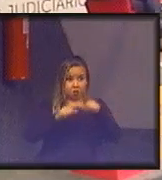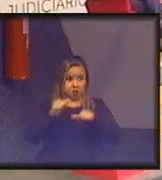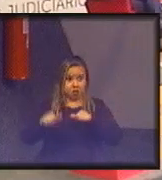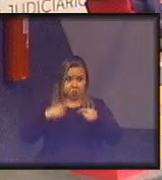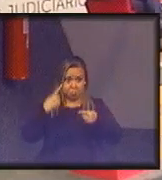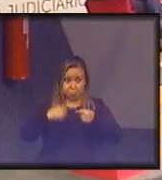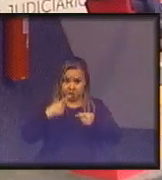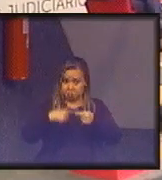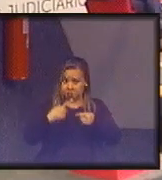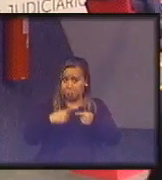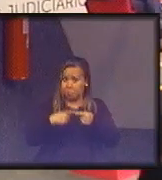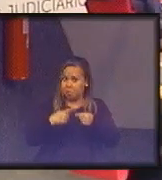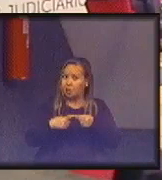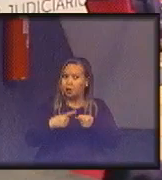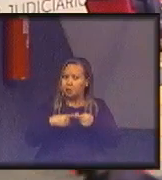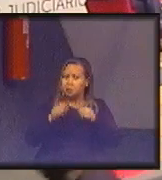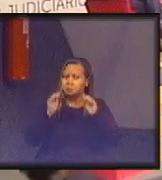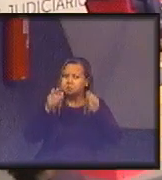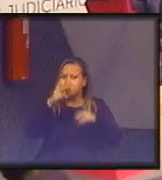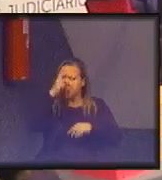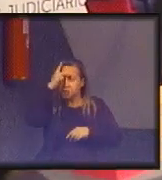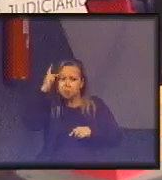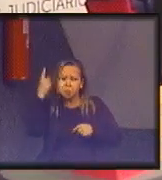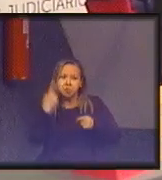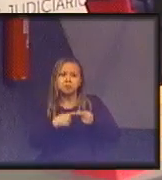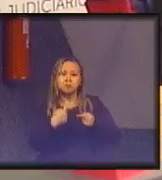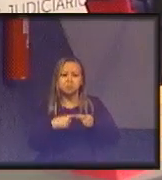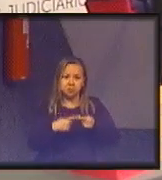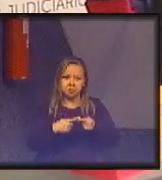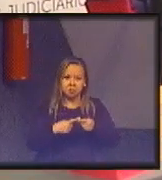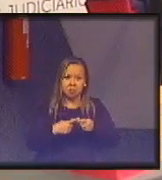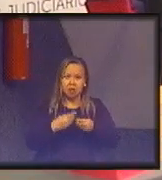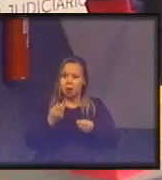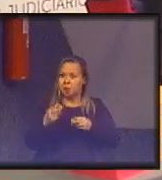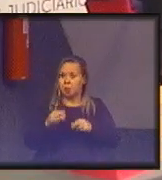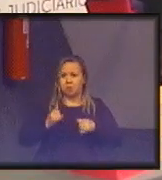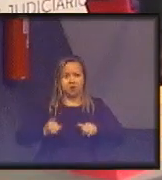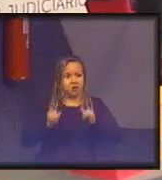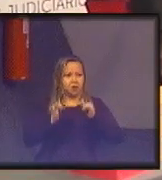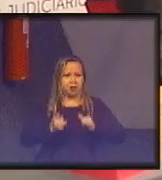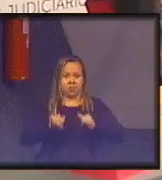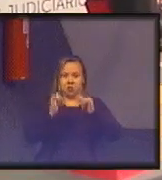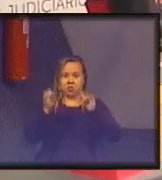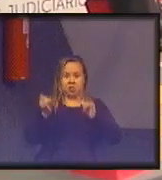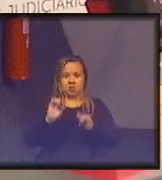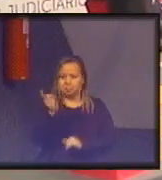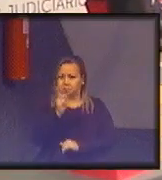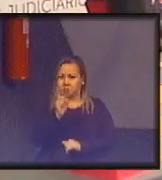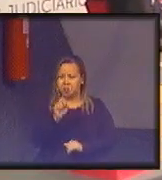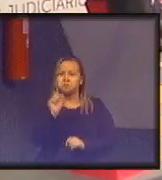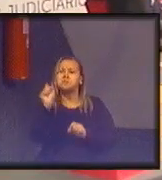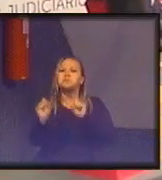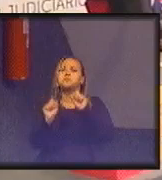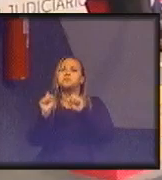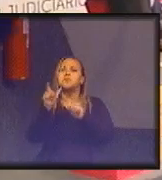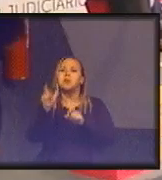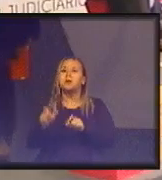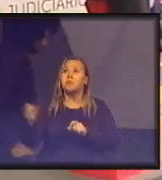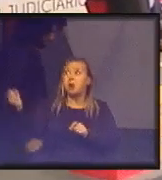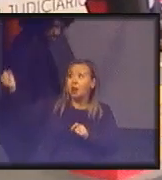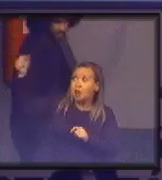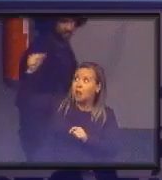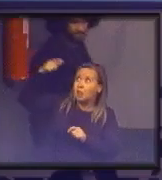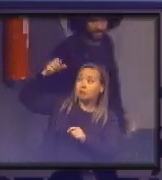tornássemos uma civilização urbana? não foi energia elétrica foi quem? foi a lâmpada